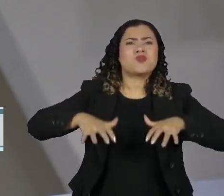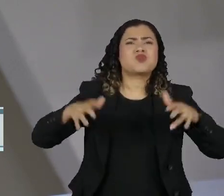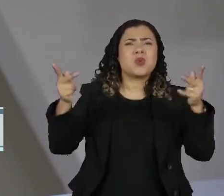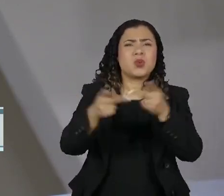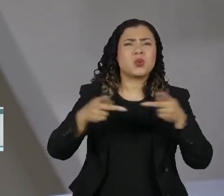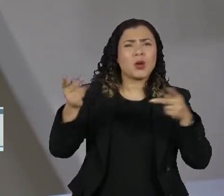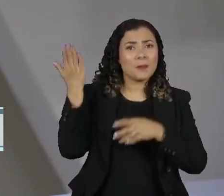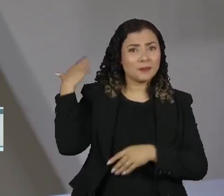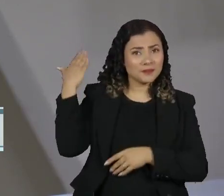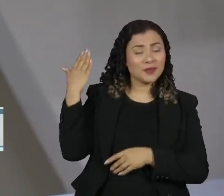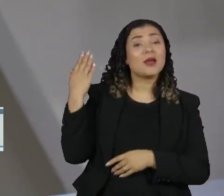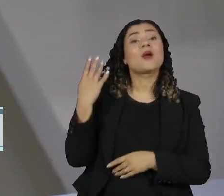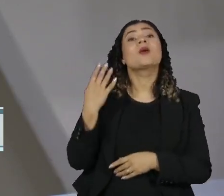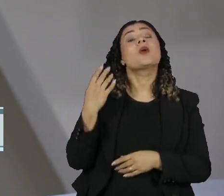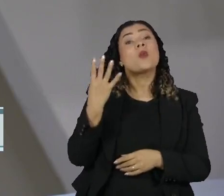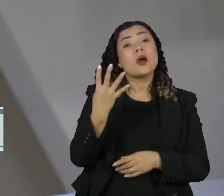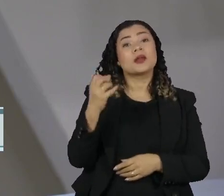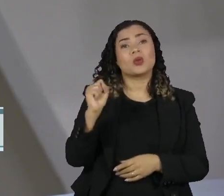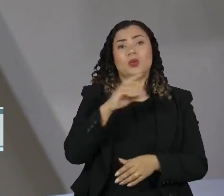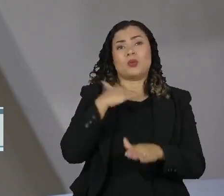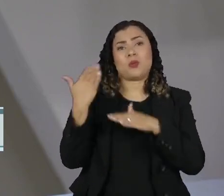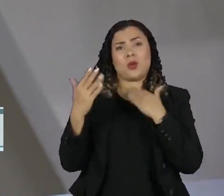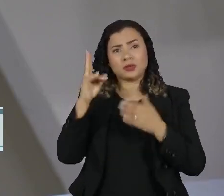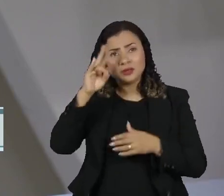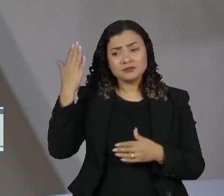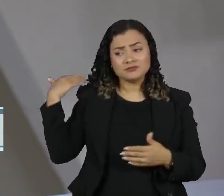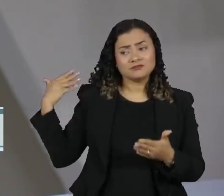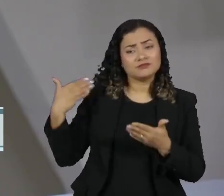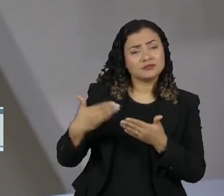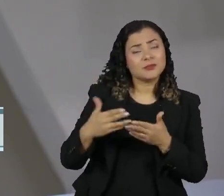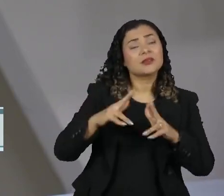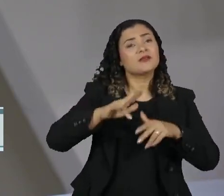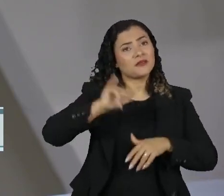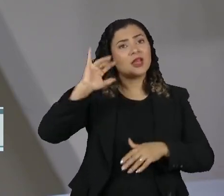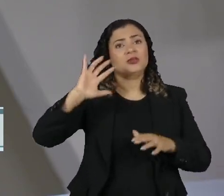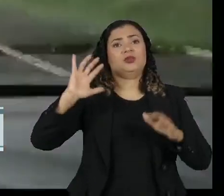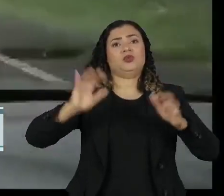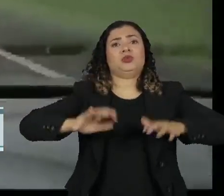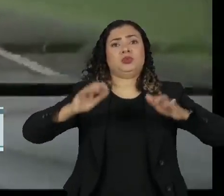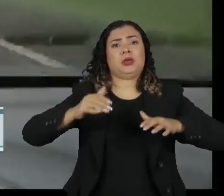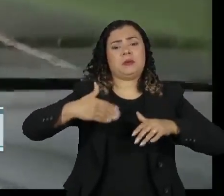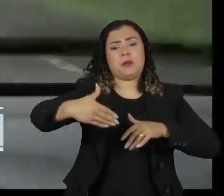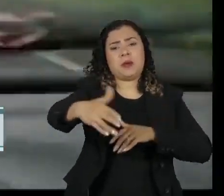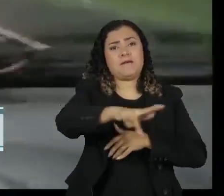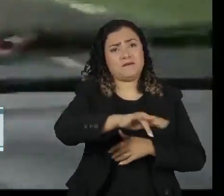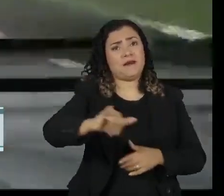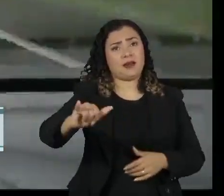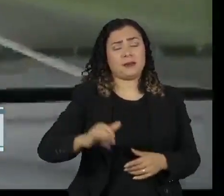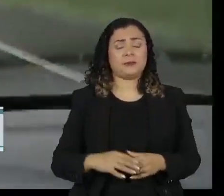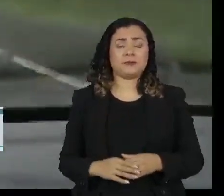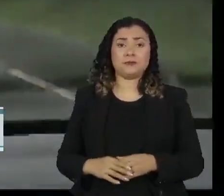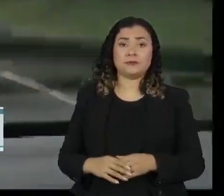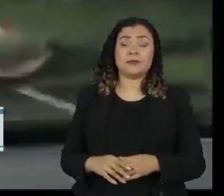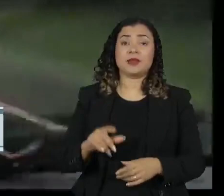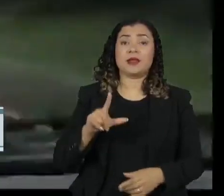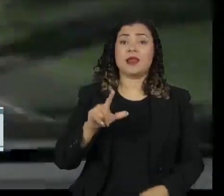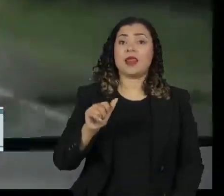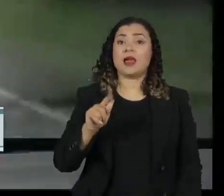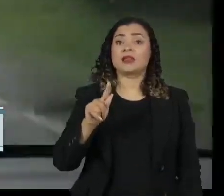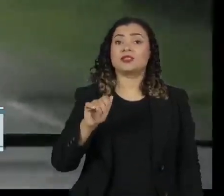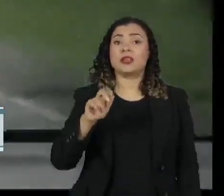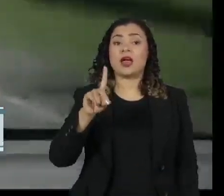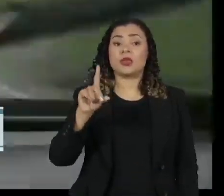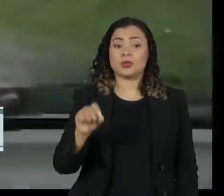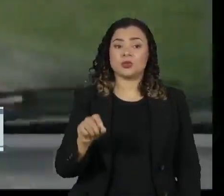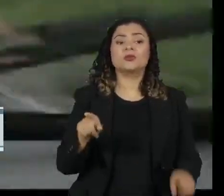enchentes e 48 mortes. Deve ter mais chuvas nos próximos dias. Em Lajeado, uma das